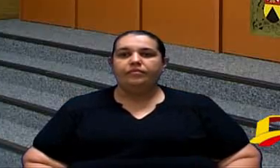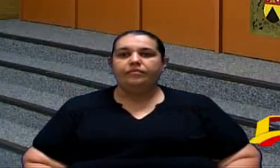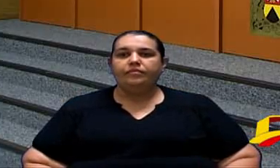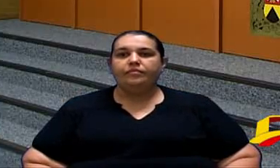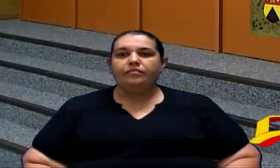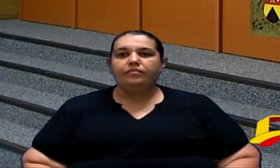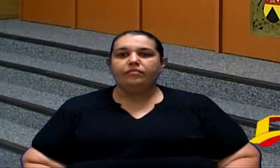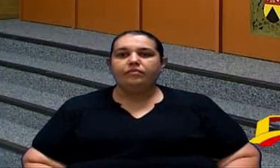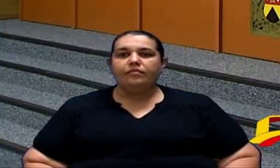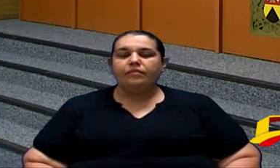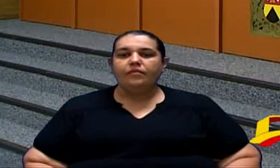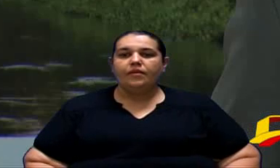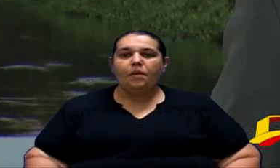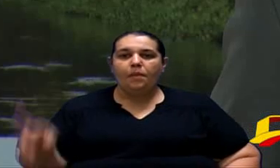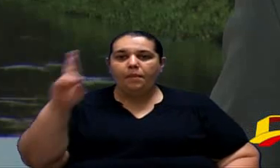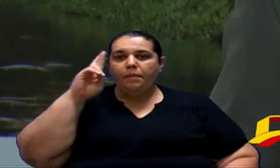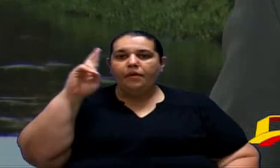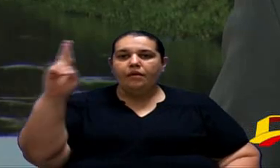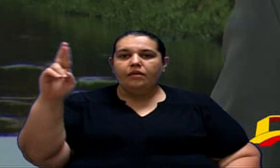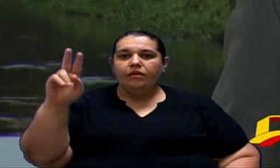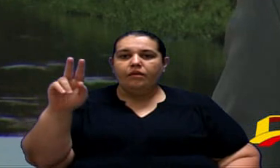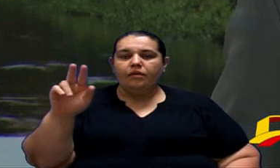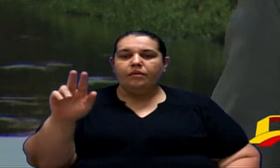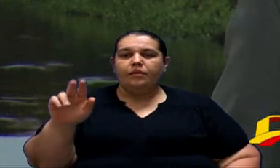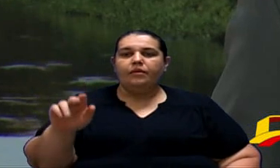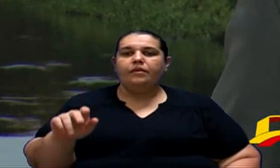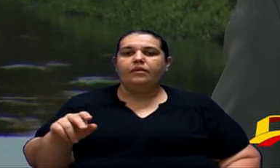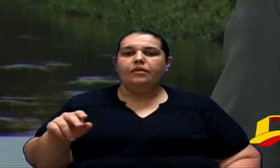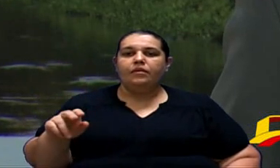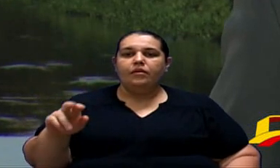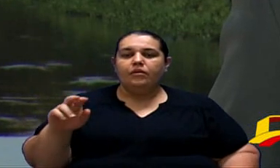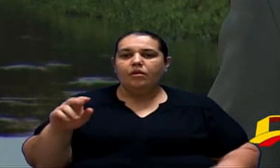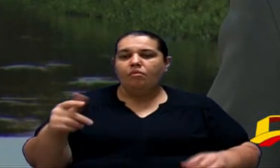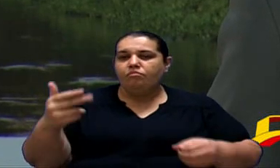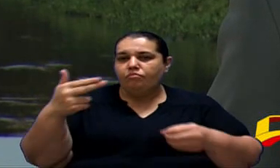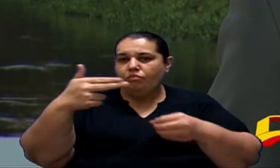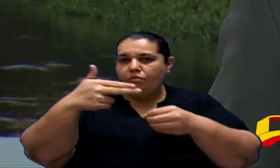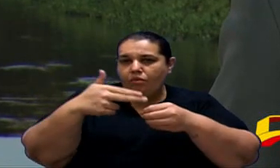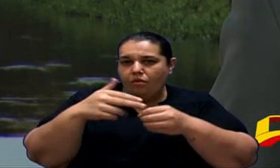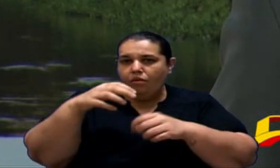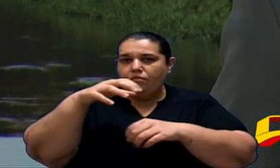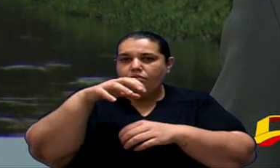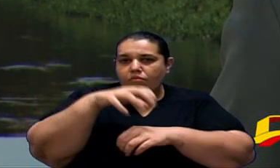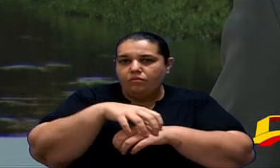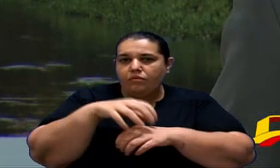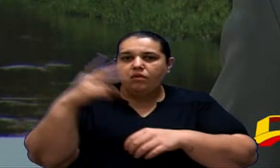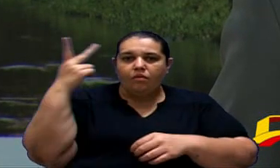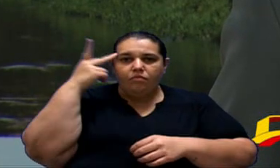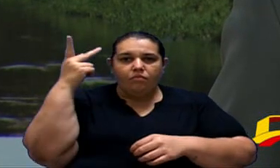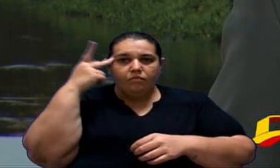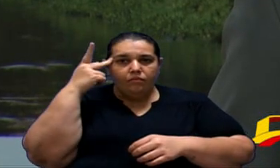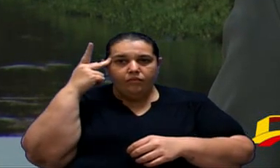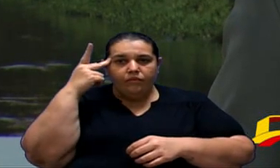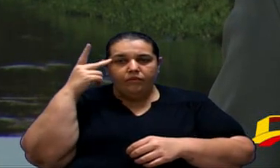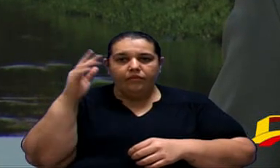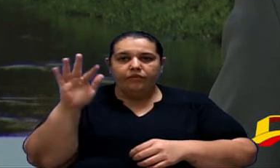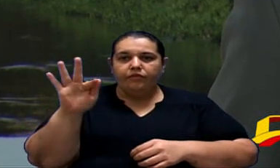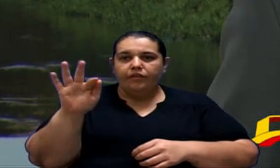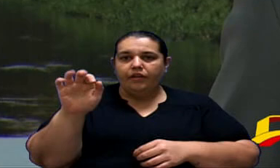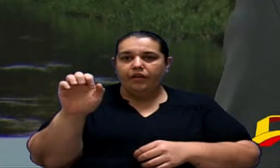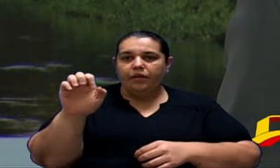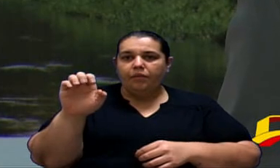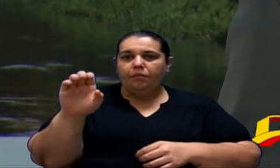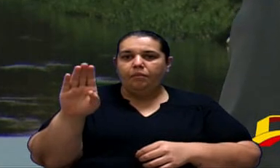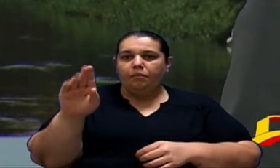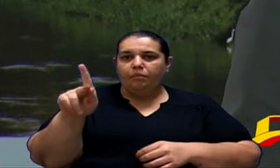O presidente da FEPROSPETRO, Federação dos Postos de Petróleo de São Paulo, senhor